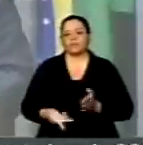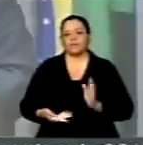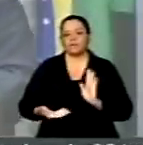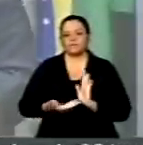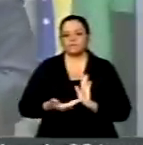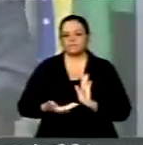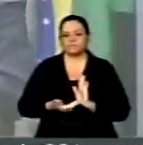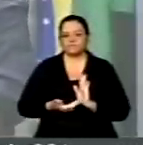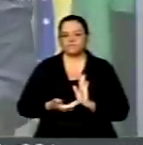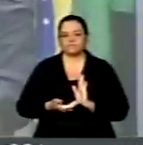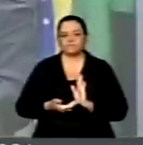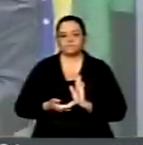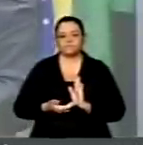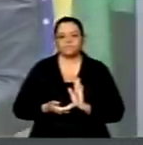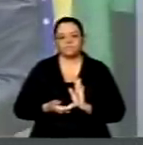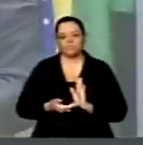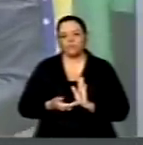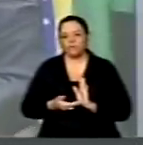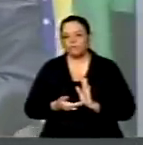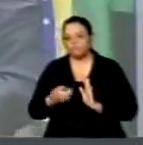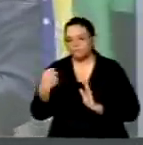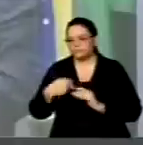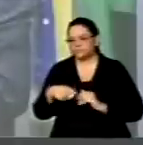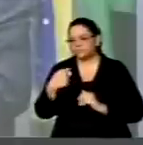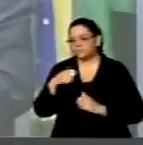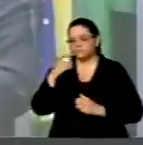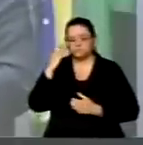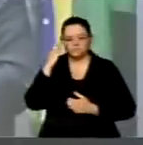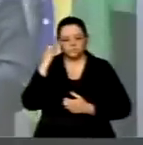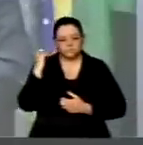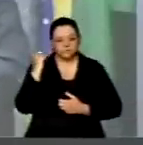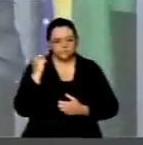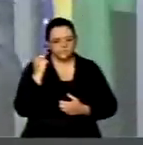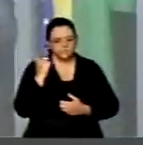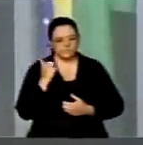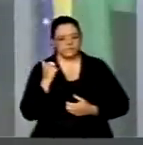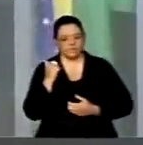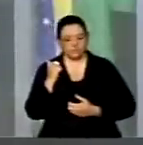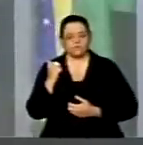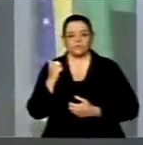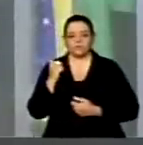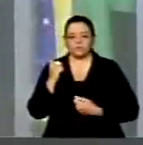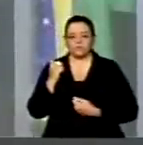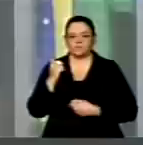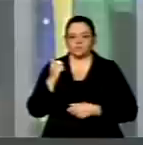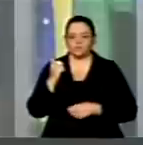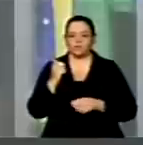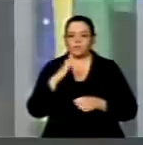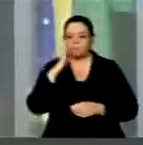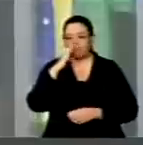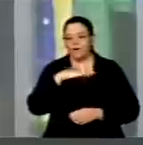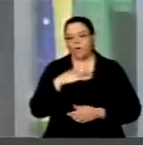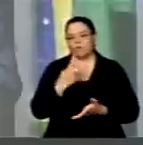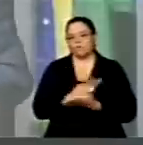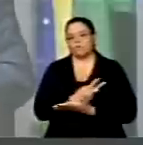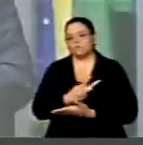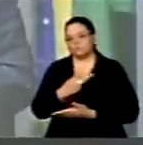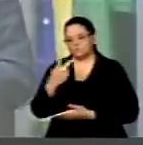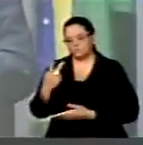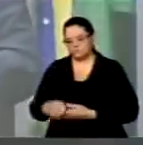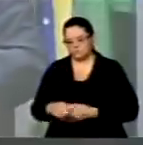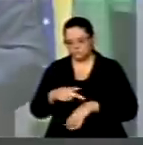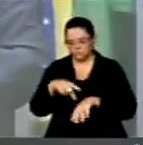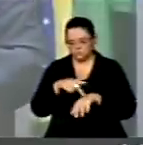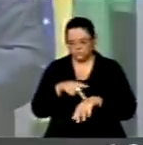Federal que é a impunidade, meu caro presidente Chinália, que é um dos maiores males nacionais.